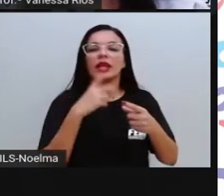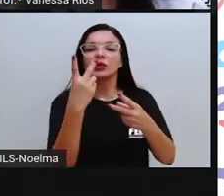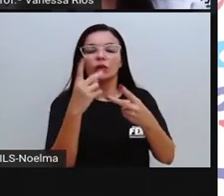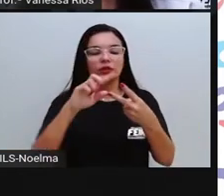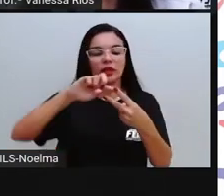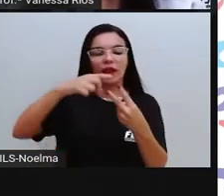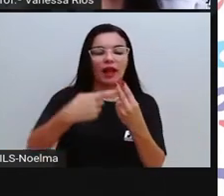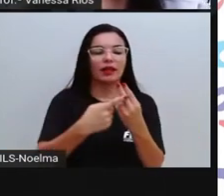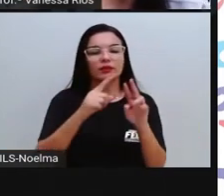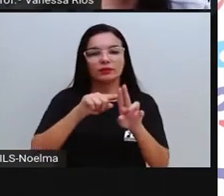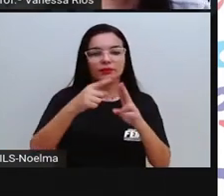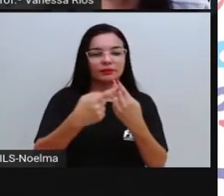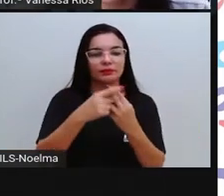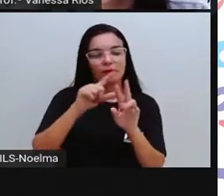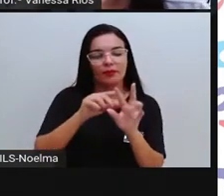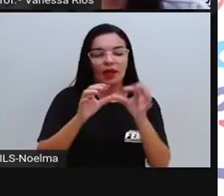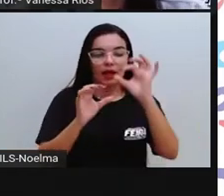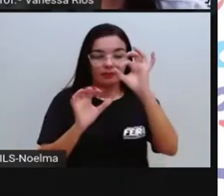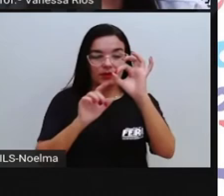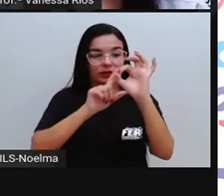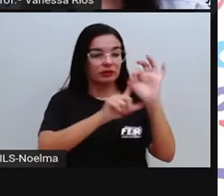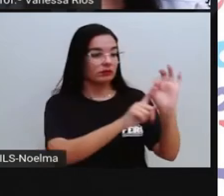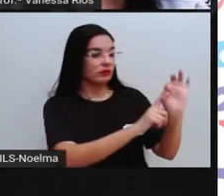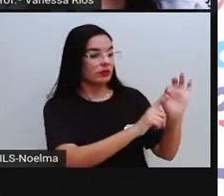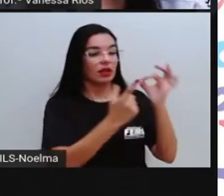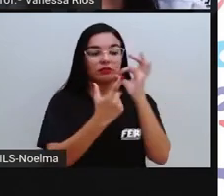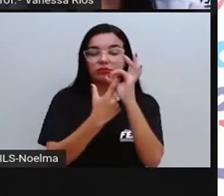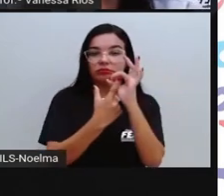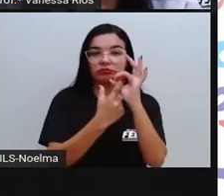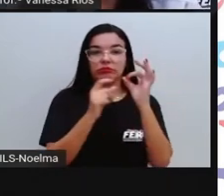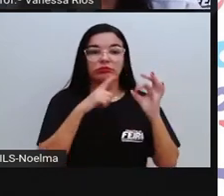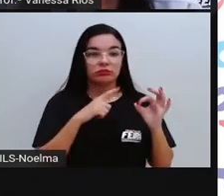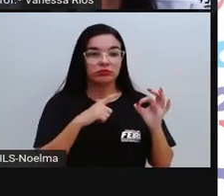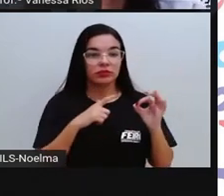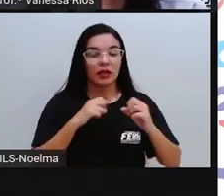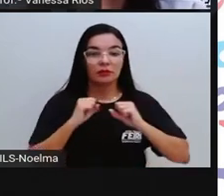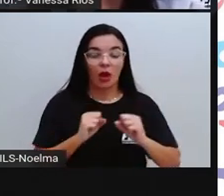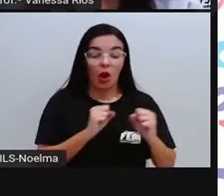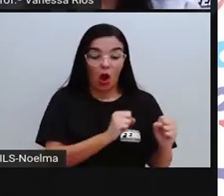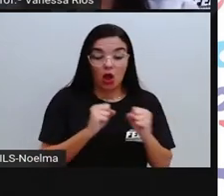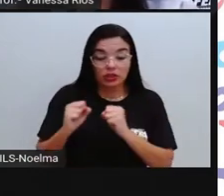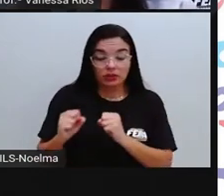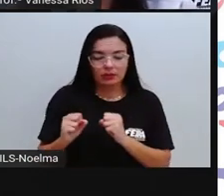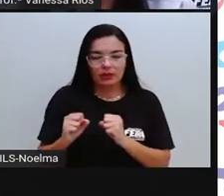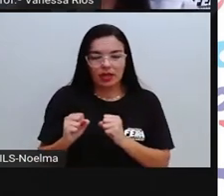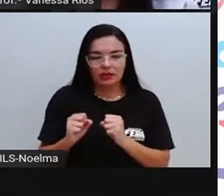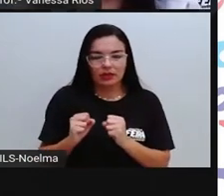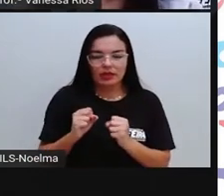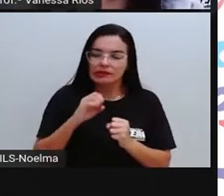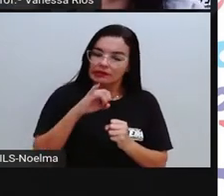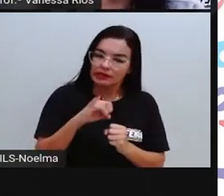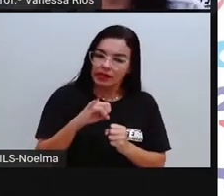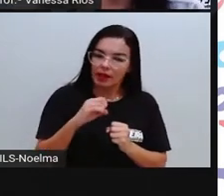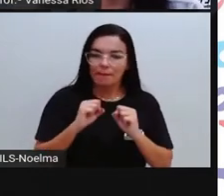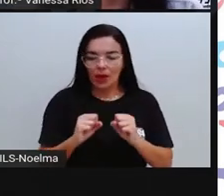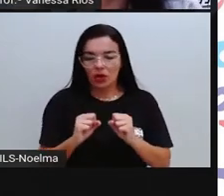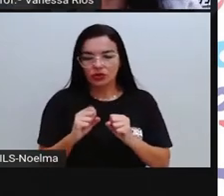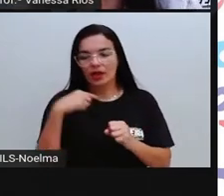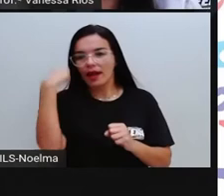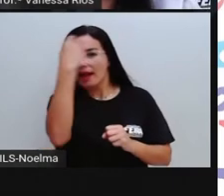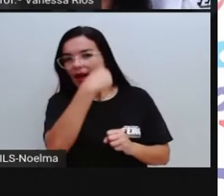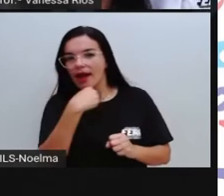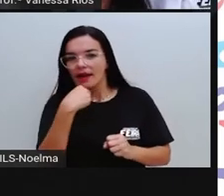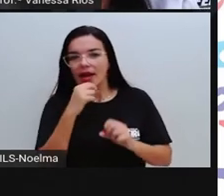não é? E aí, quando a gente joga a moeda, gente sabe que as possibilidades, a probabilidade é de sair cara